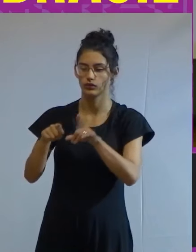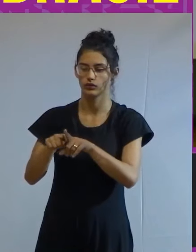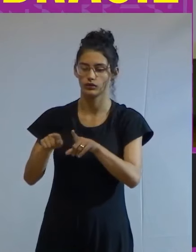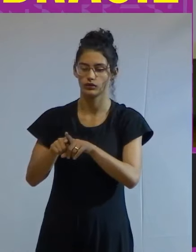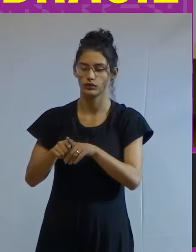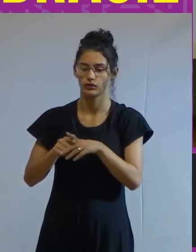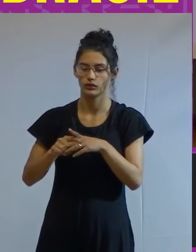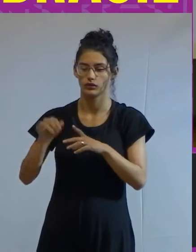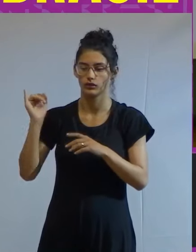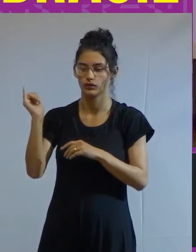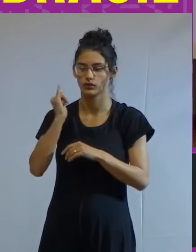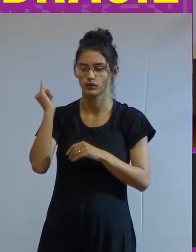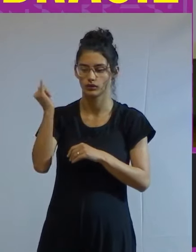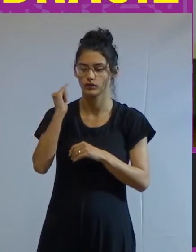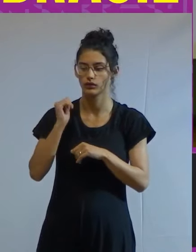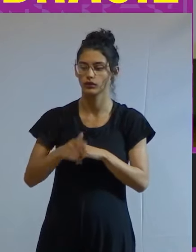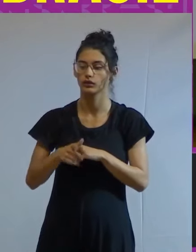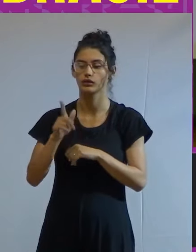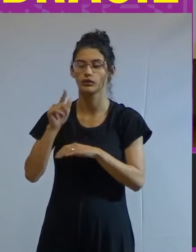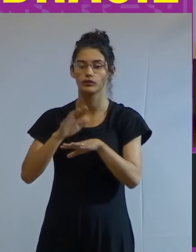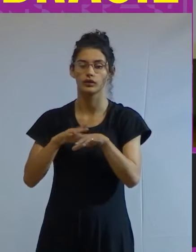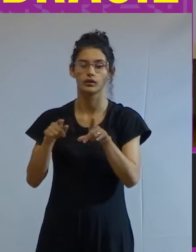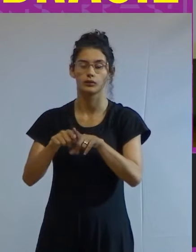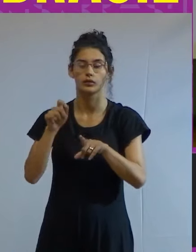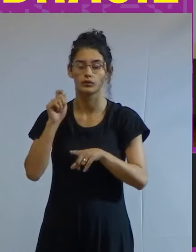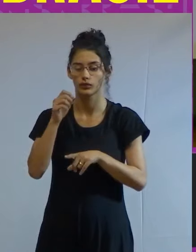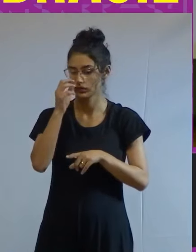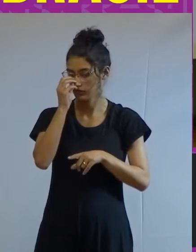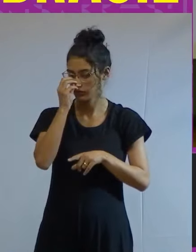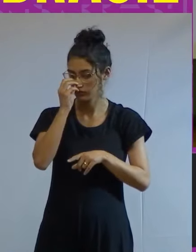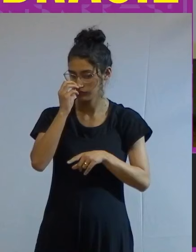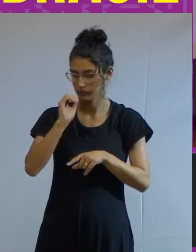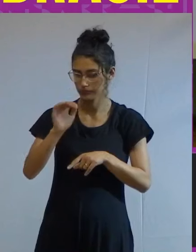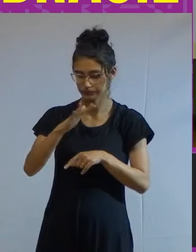extraordinário isso fez com que o campo